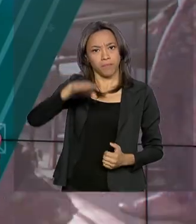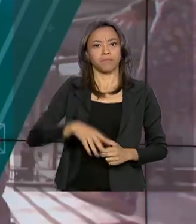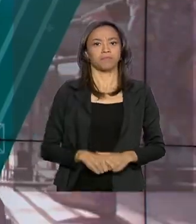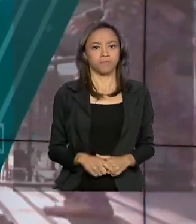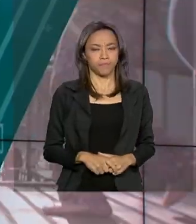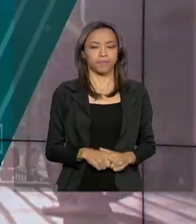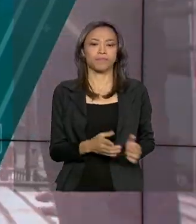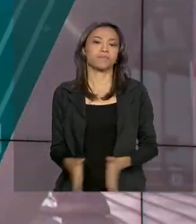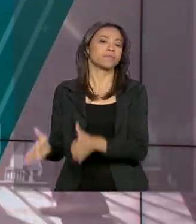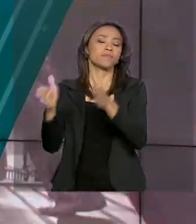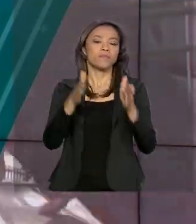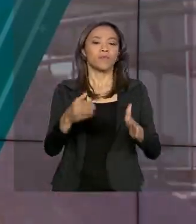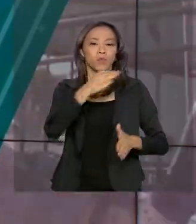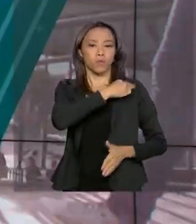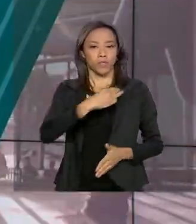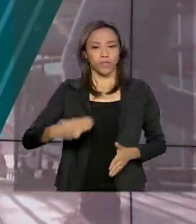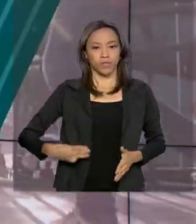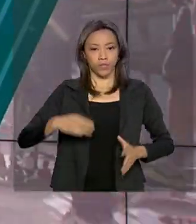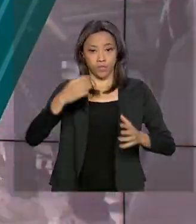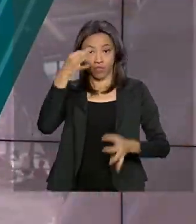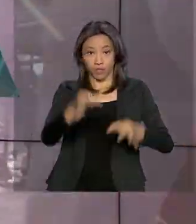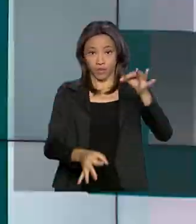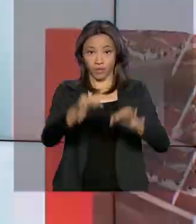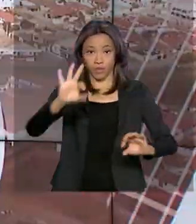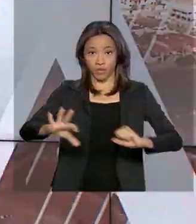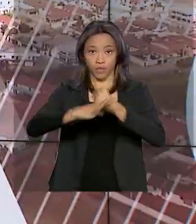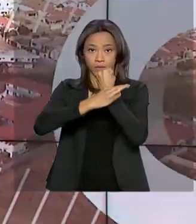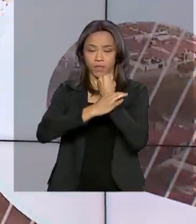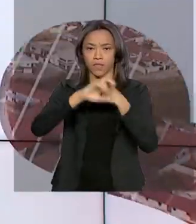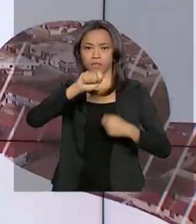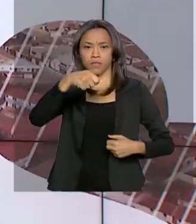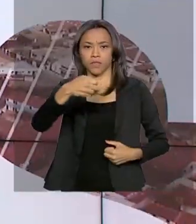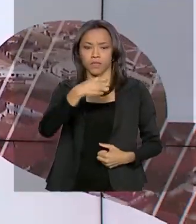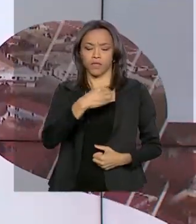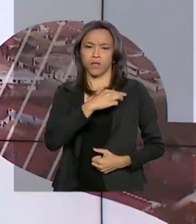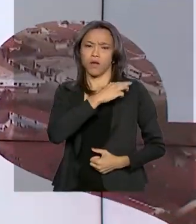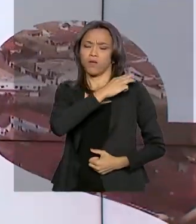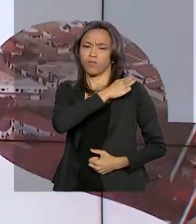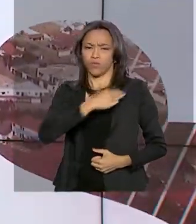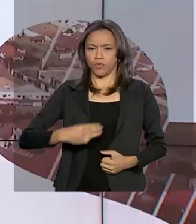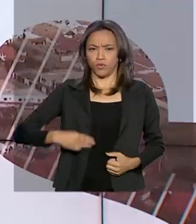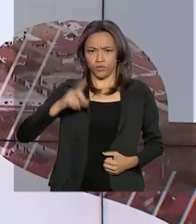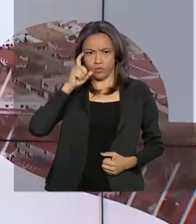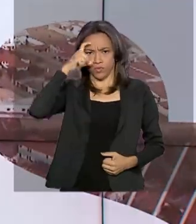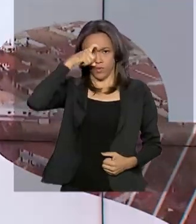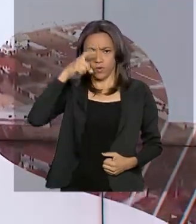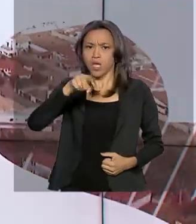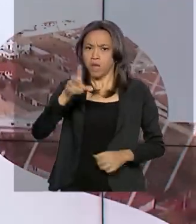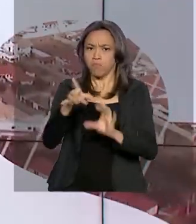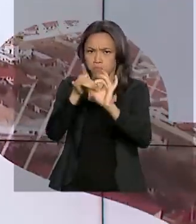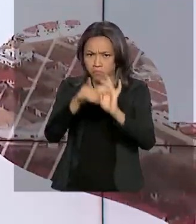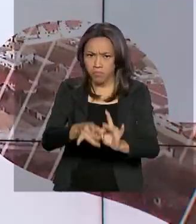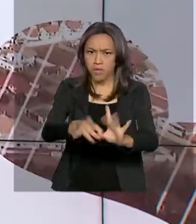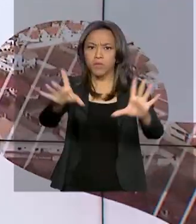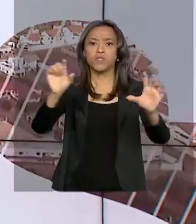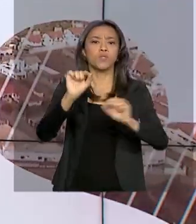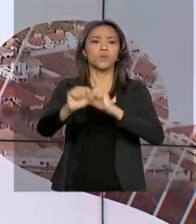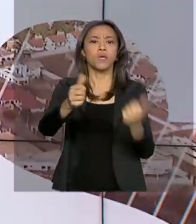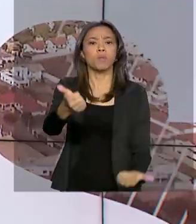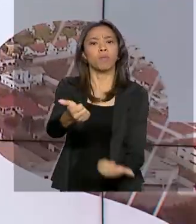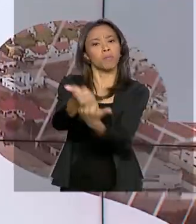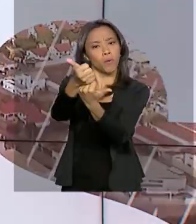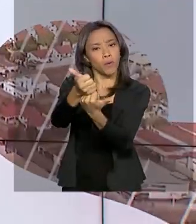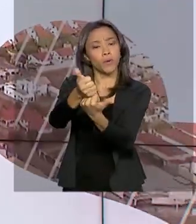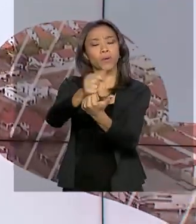O ministro da Justiça e Segurança Pública, Sérgio Moro, autorizou o emprego da Força Nacional para apoiar a Fundação Nacional do